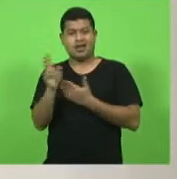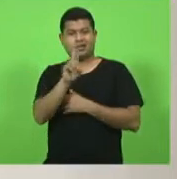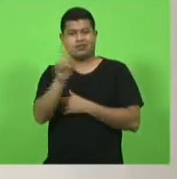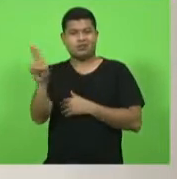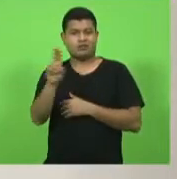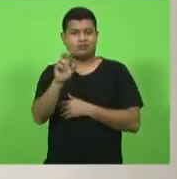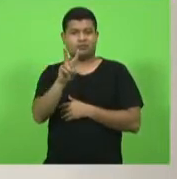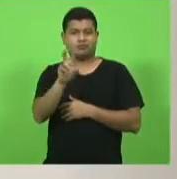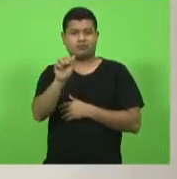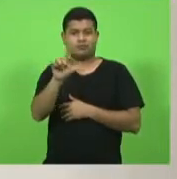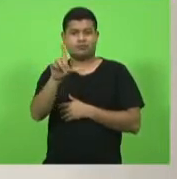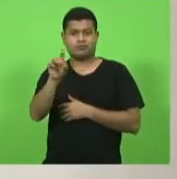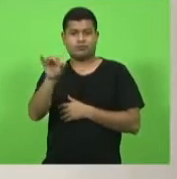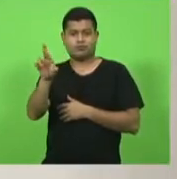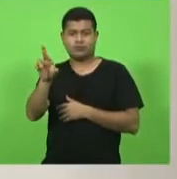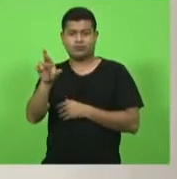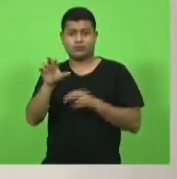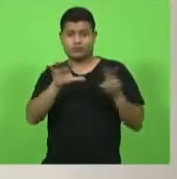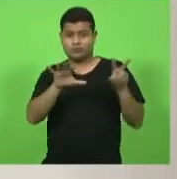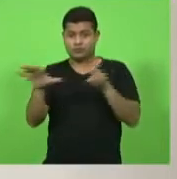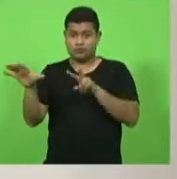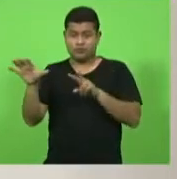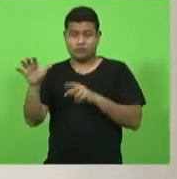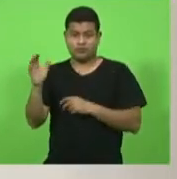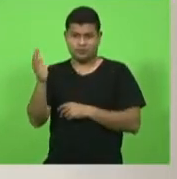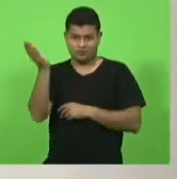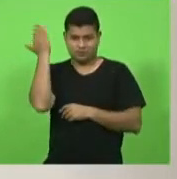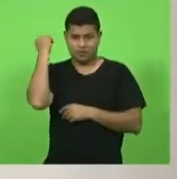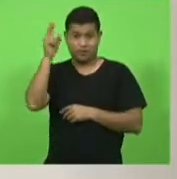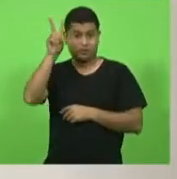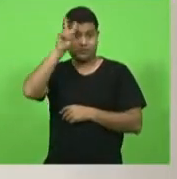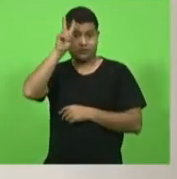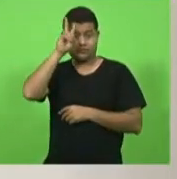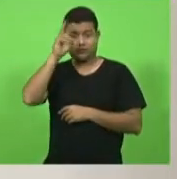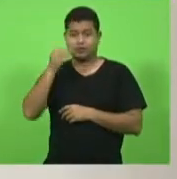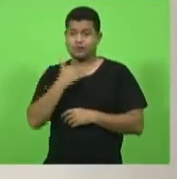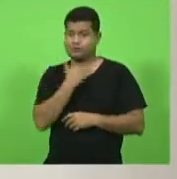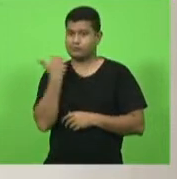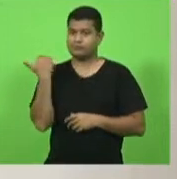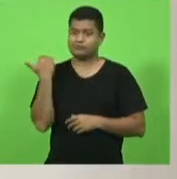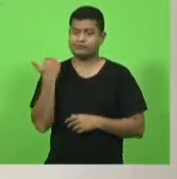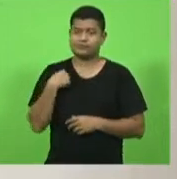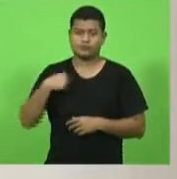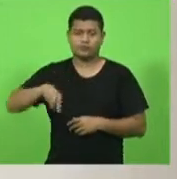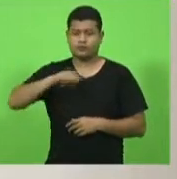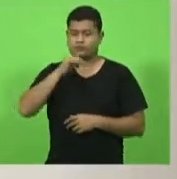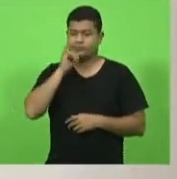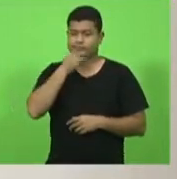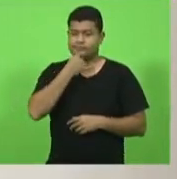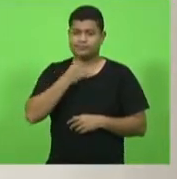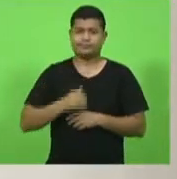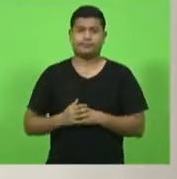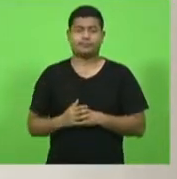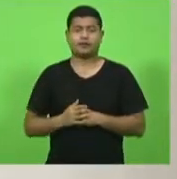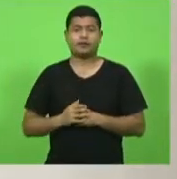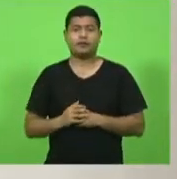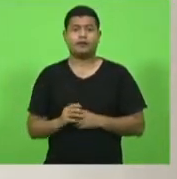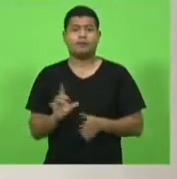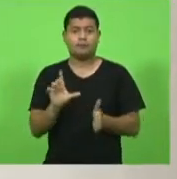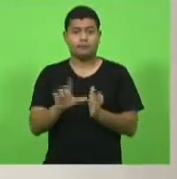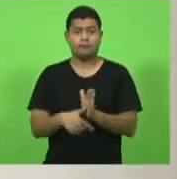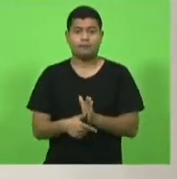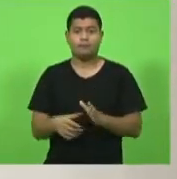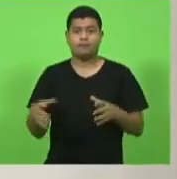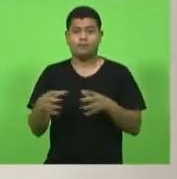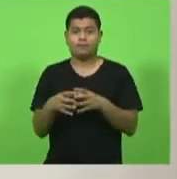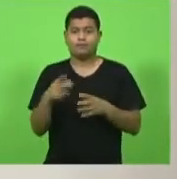segunda-feira da última semana também foi uma grande perda para Curitibanos a gente lamenta muito dando sequência bloco